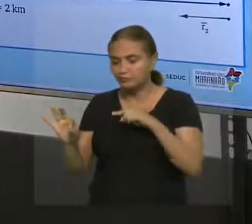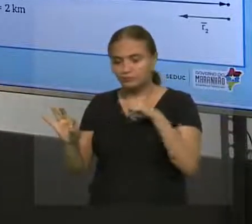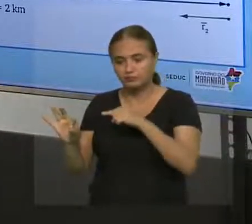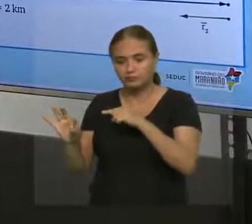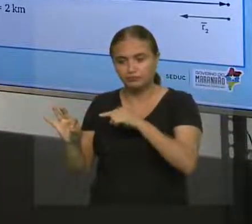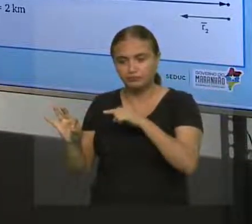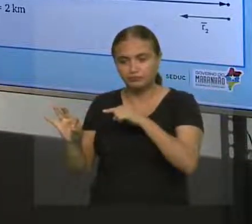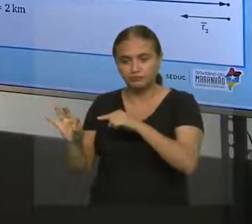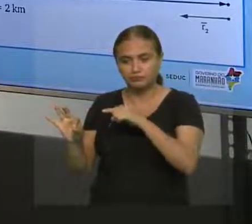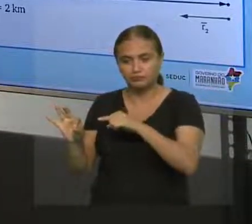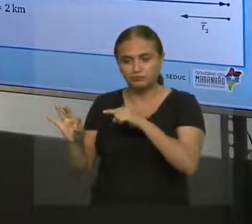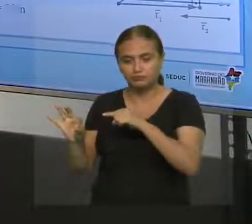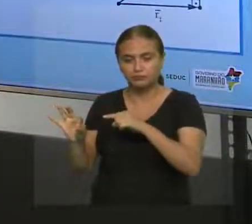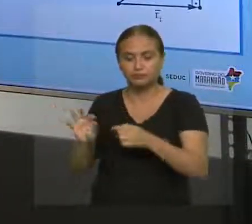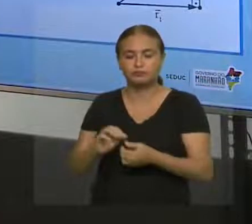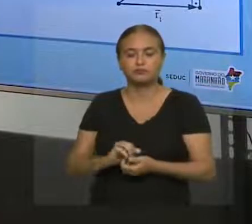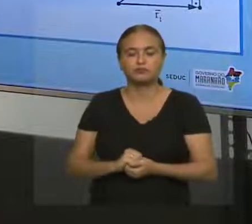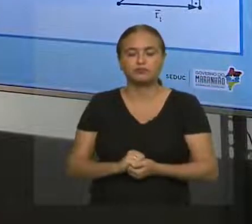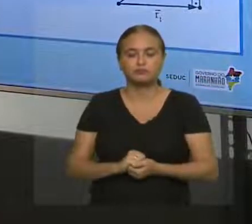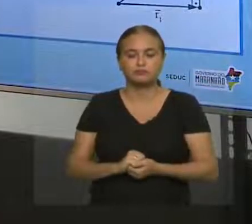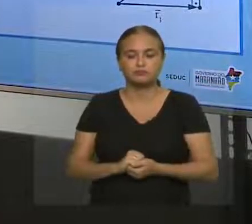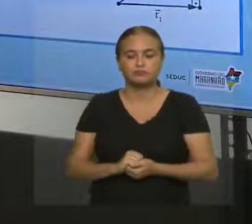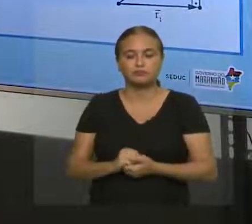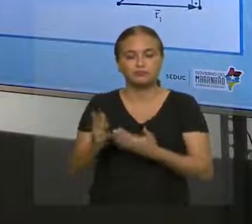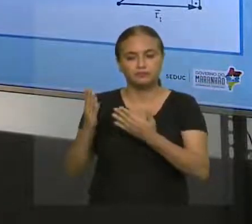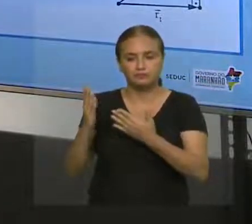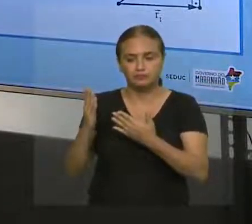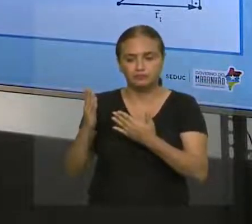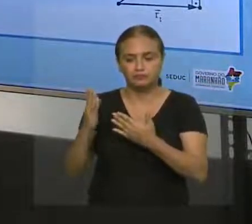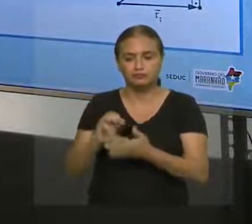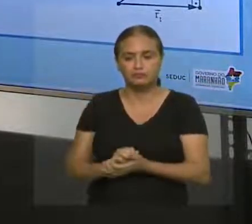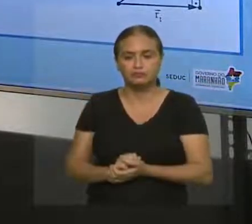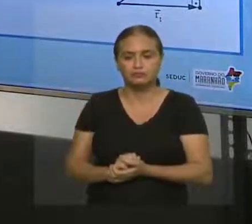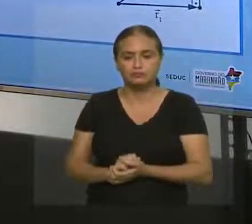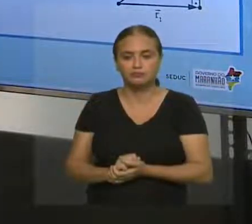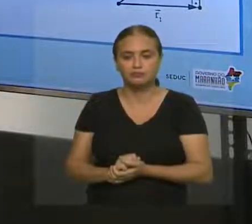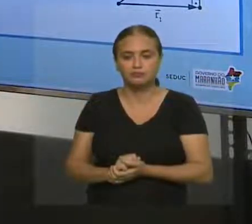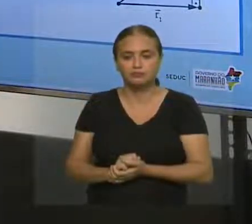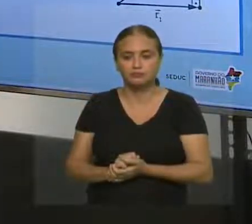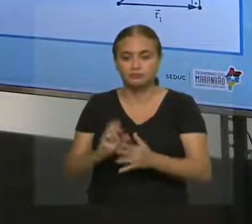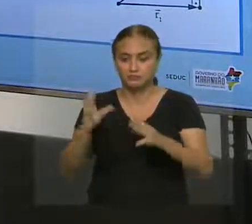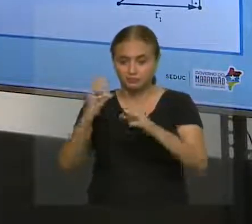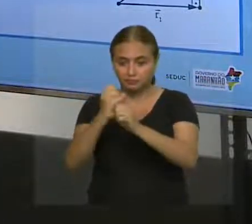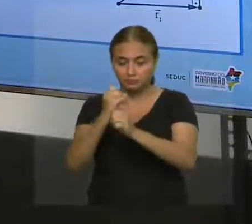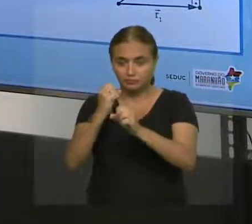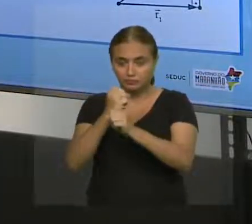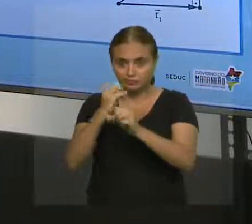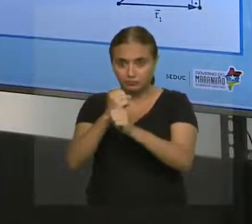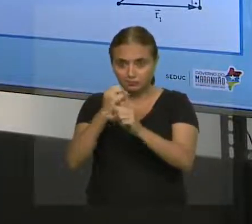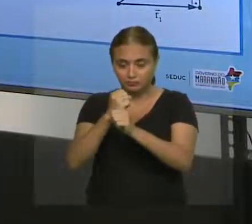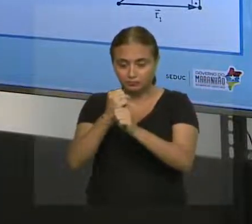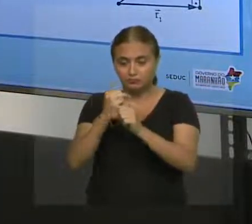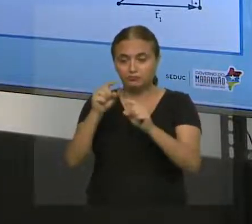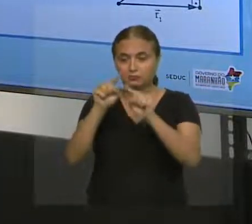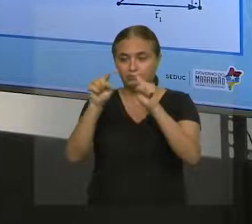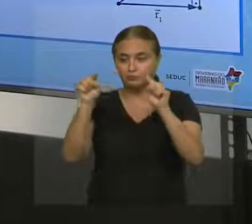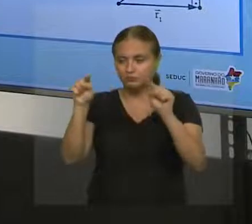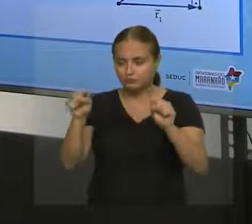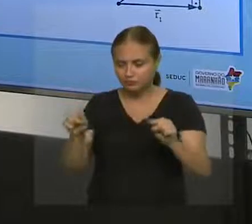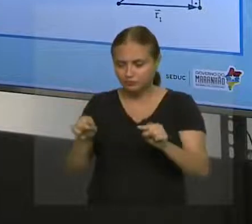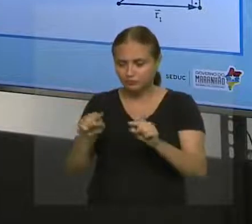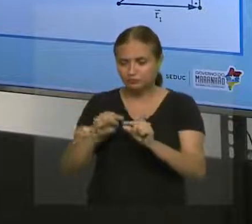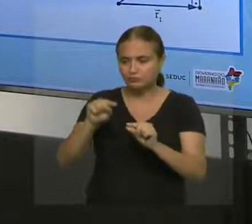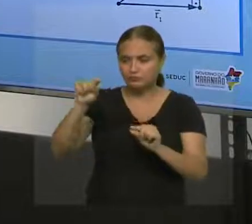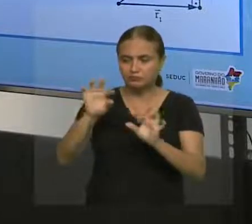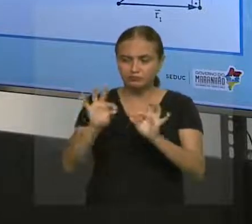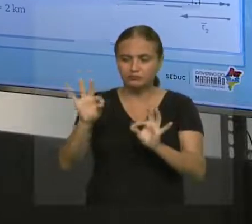Então, vamos ver como é que ficaria isso aqui. Ó, peguei o vetor R1 e joguei para cá. E aí, esse ângulo aqui, ó, é o meu